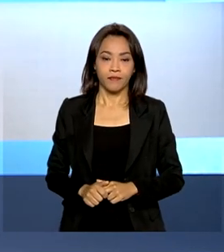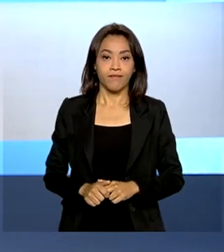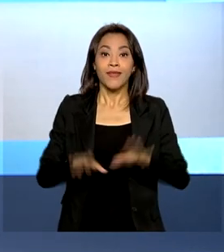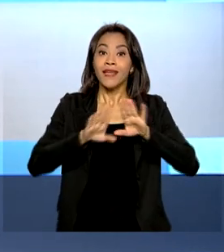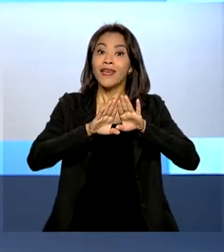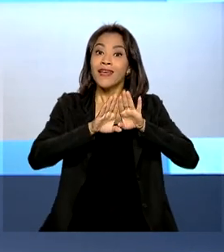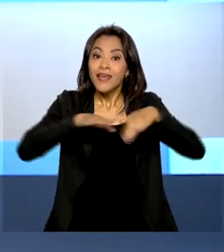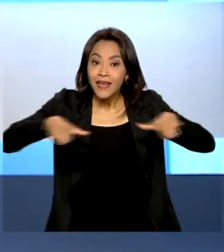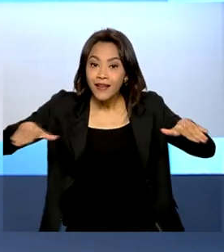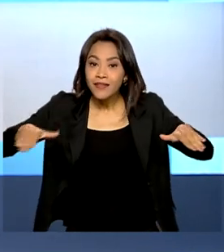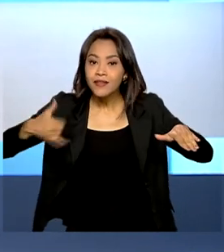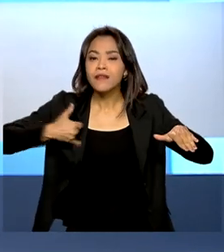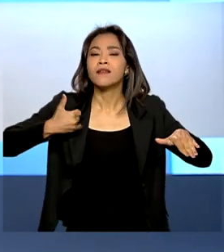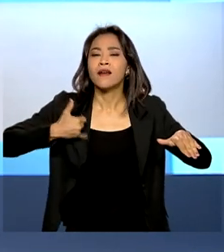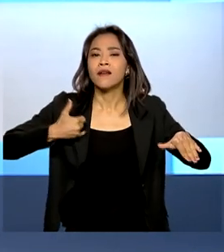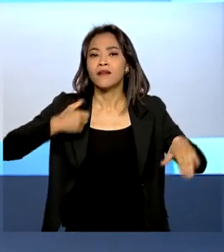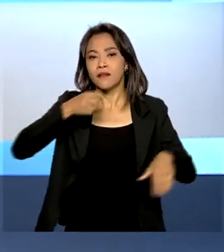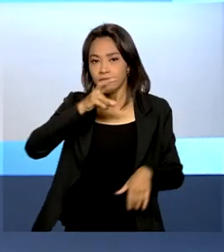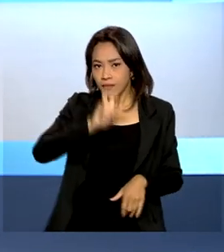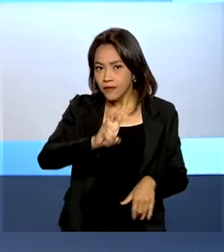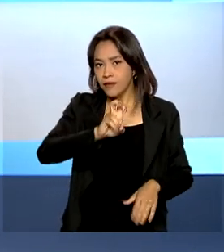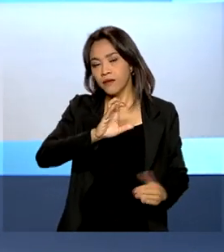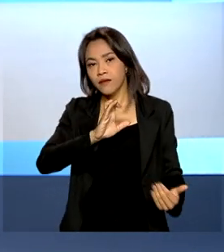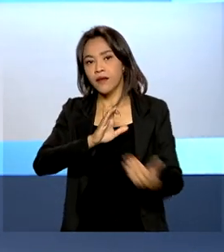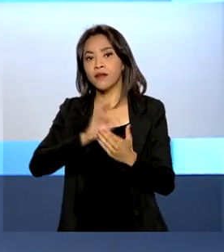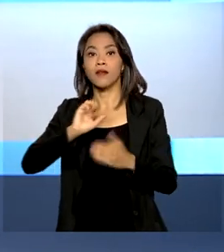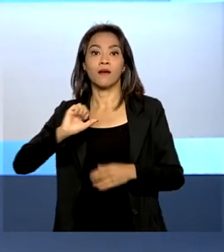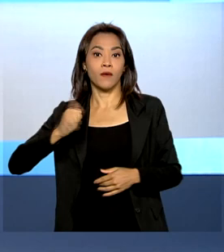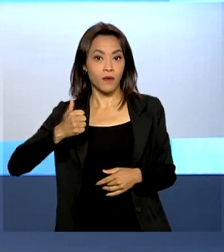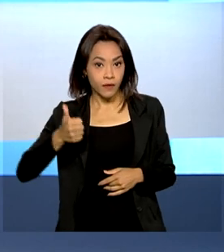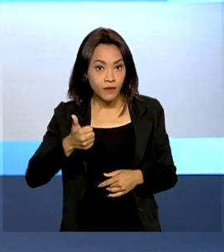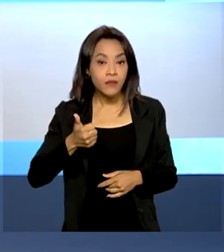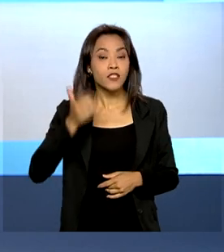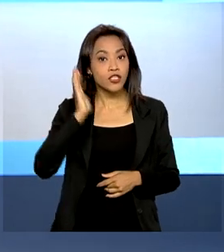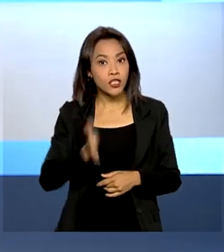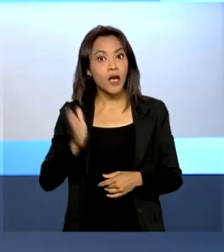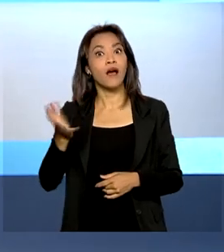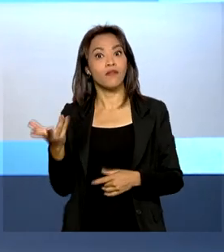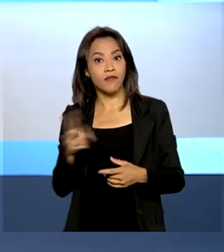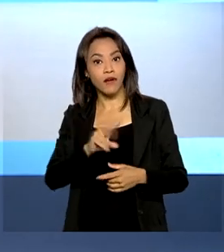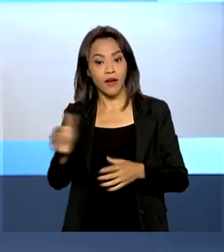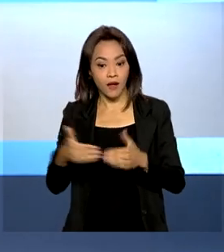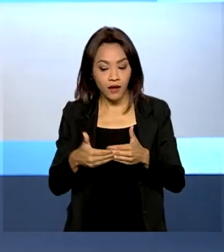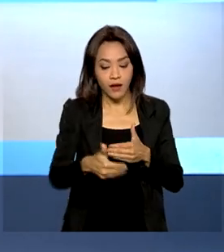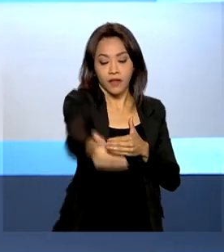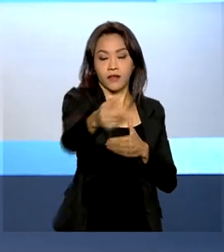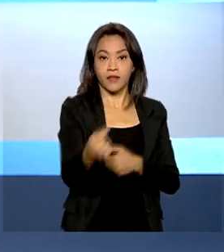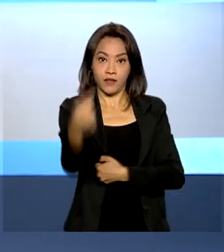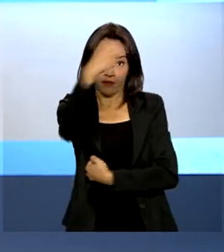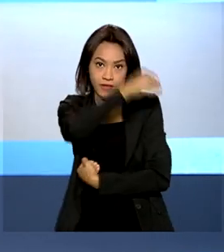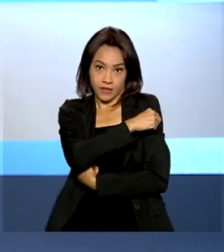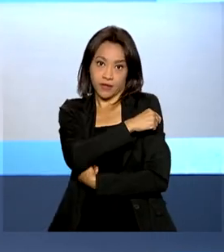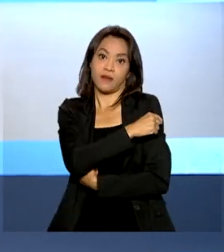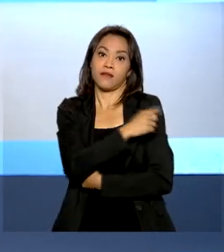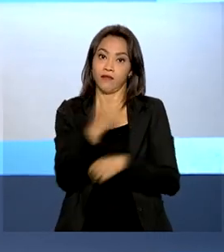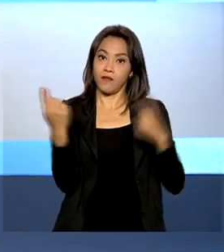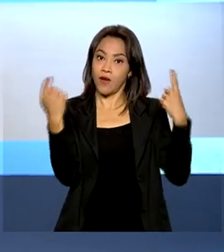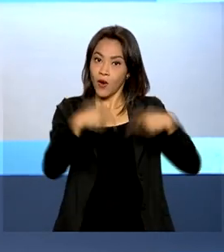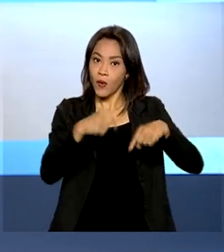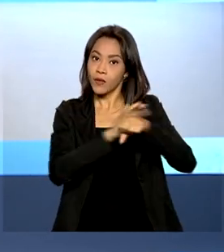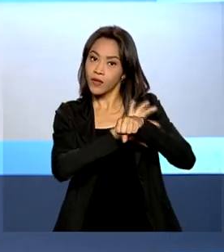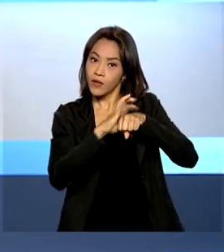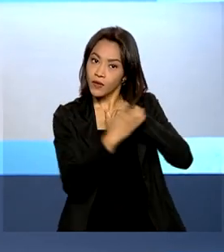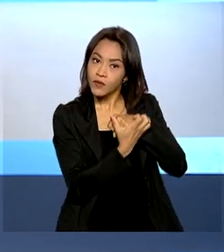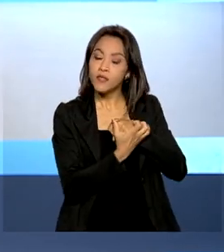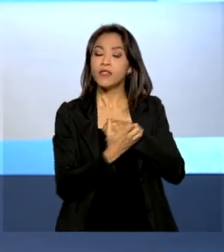Crianças com idade entre 5 e 11 anos foram incluídas no esquema de vacinação contra a Covid-19. O